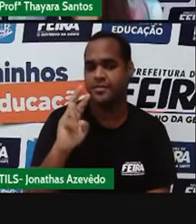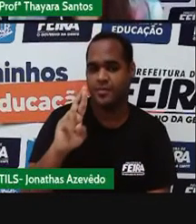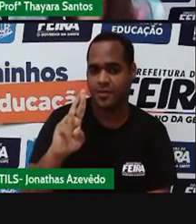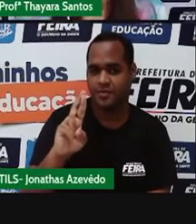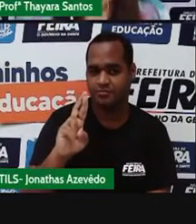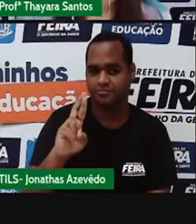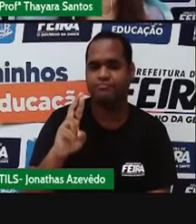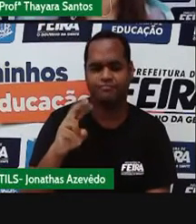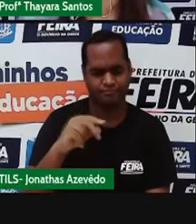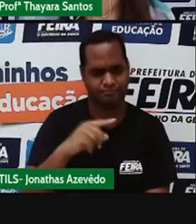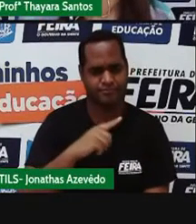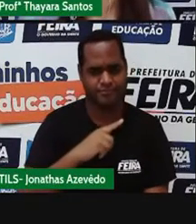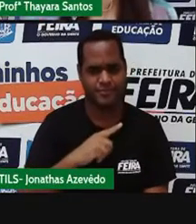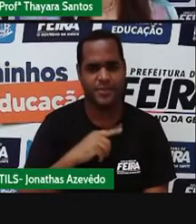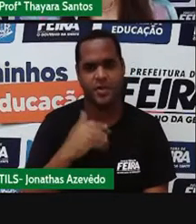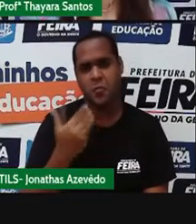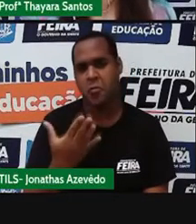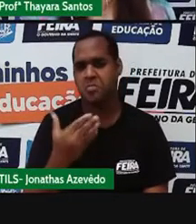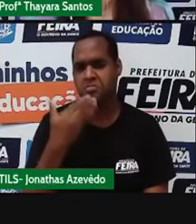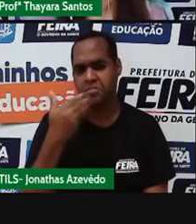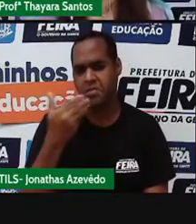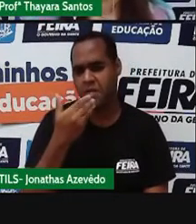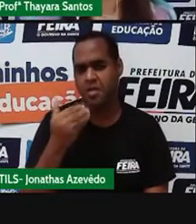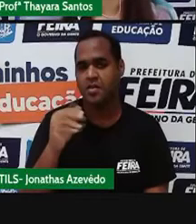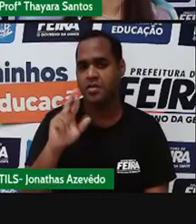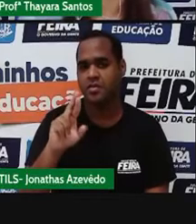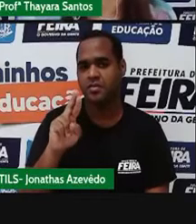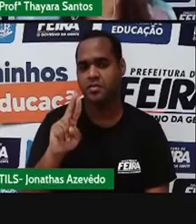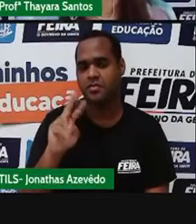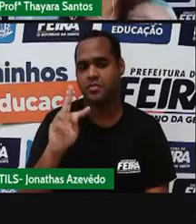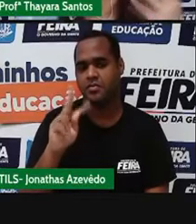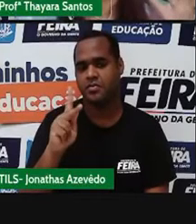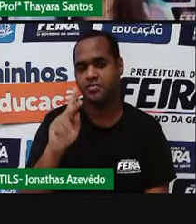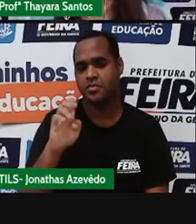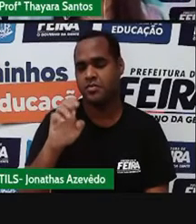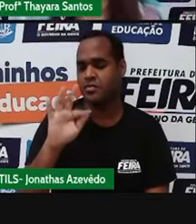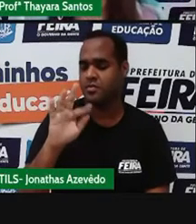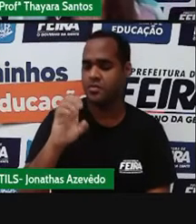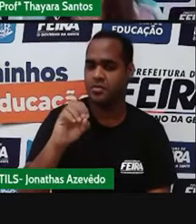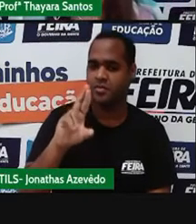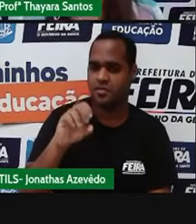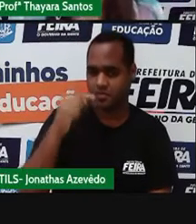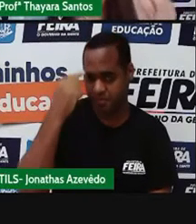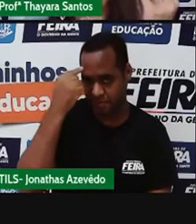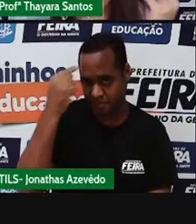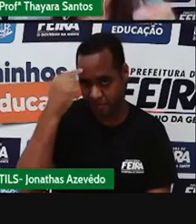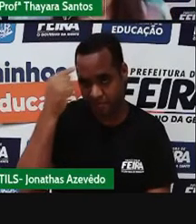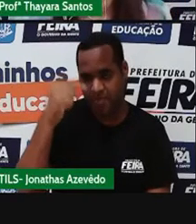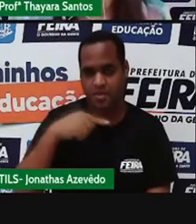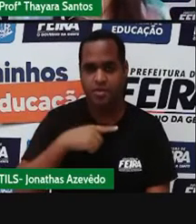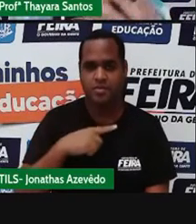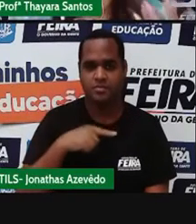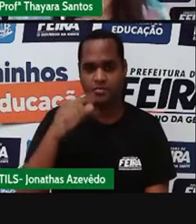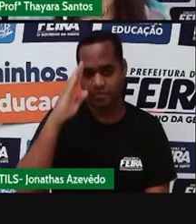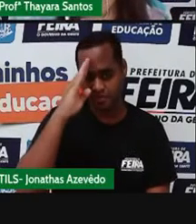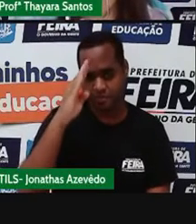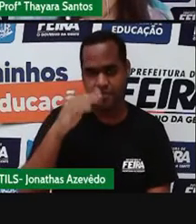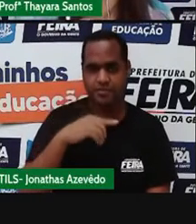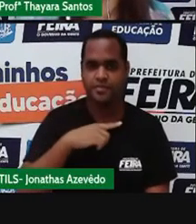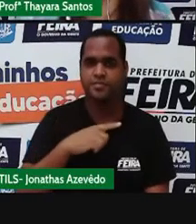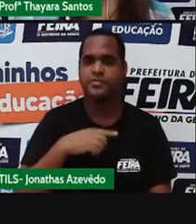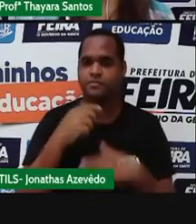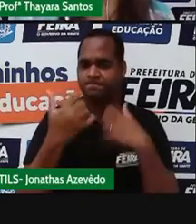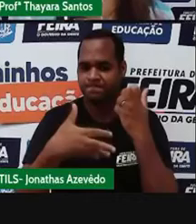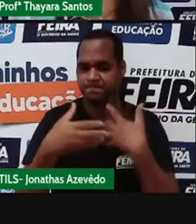modelo de Bohr, ou modelo melhorado de Rutherford, porque ele pegou as principais ideias de Rutherford e formulou essa